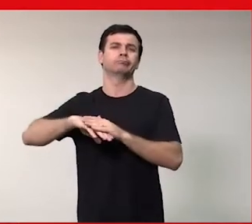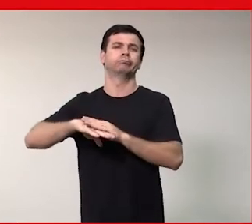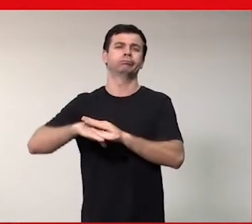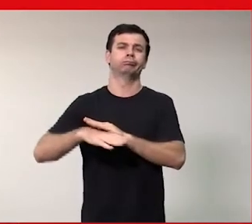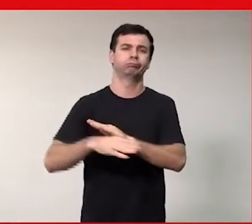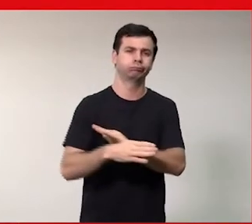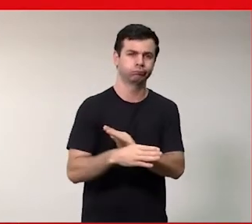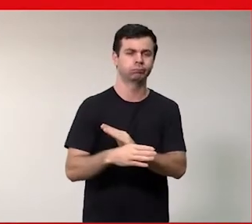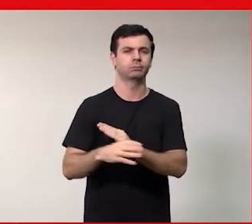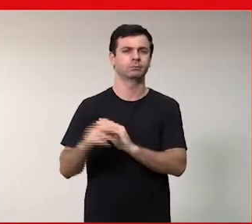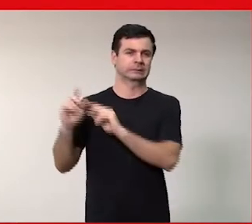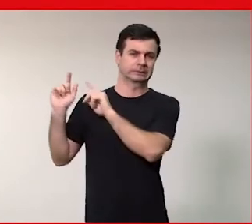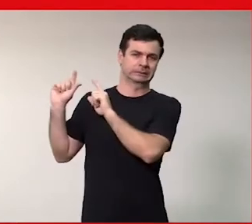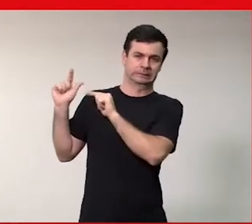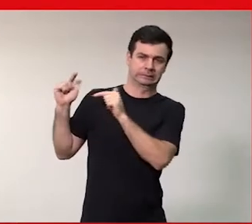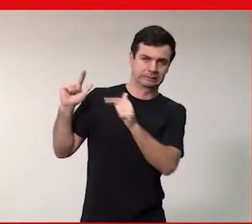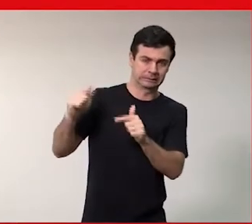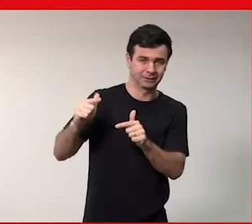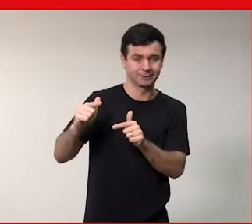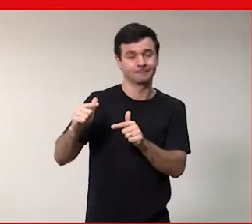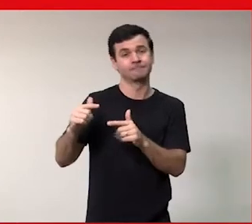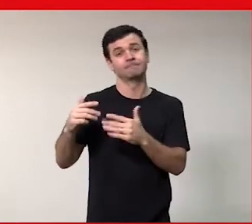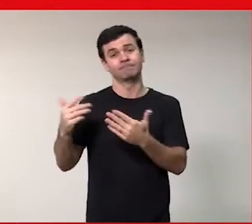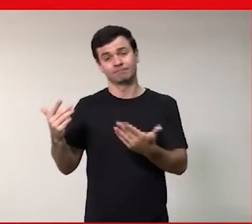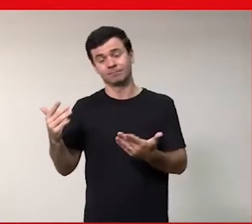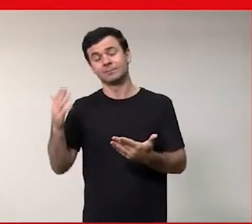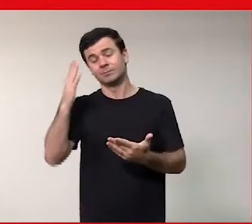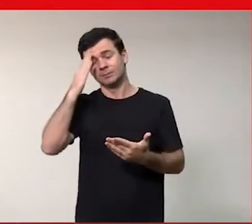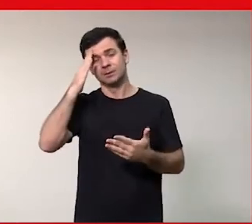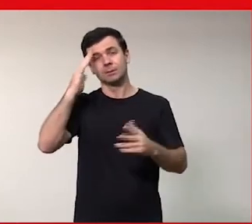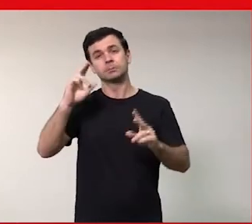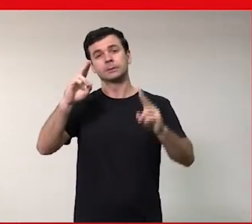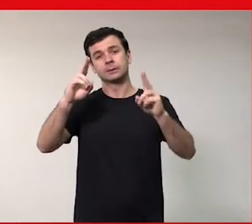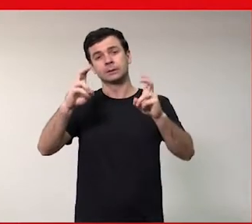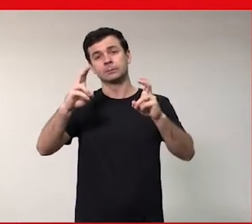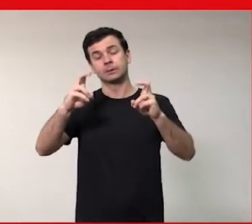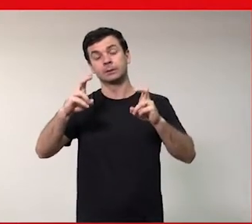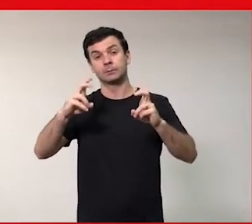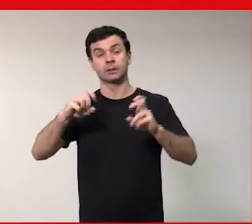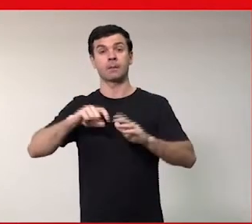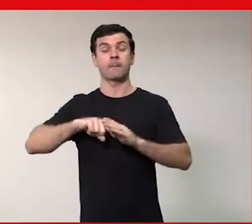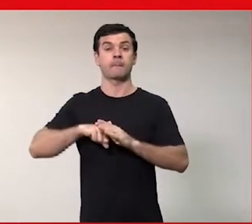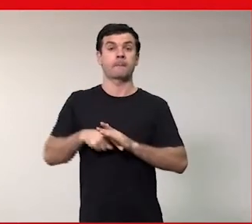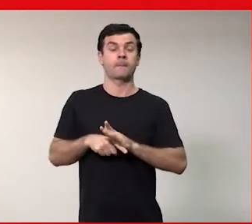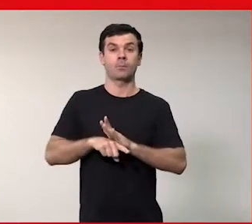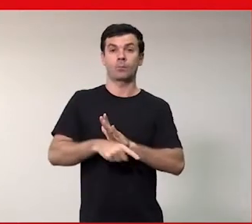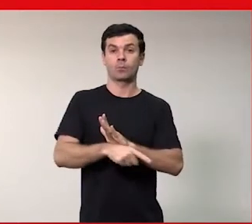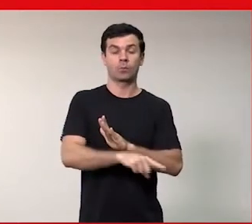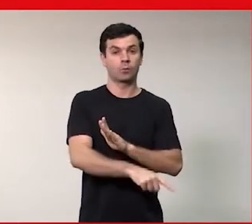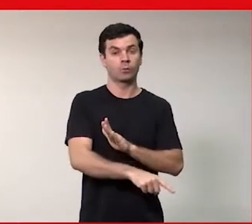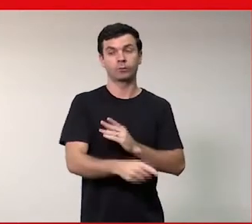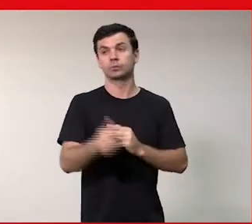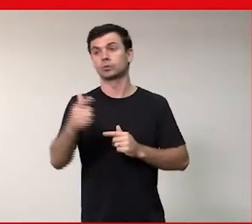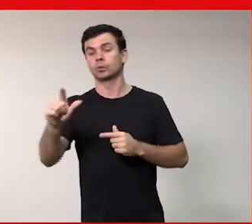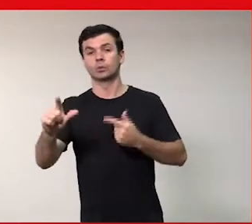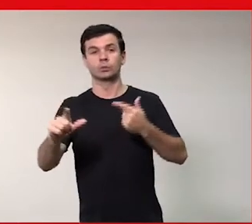então são os aspectos são bastante complexos envolvem muitas áreas muitas visões e aí